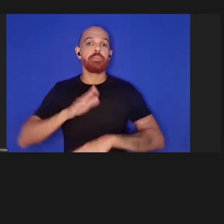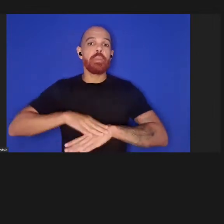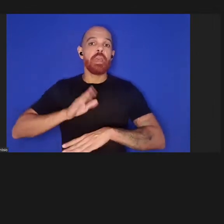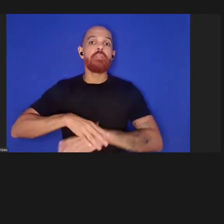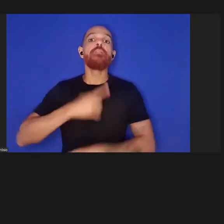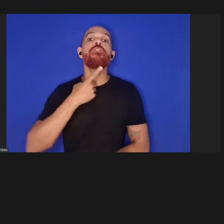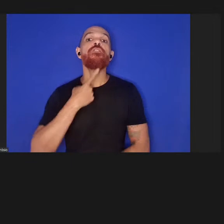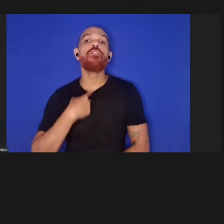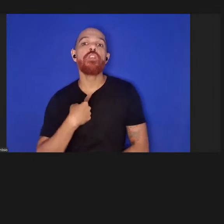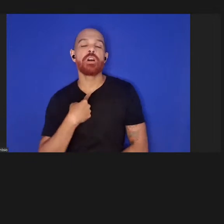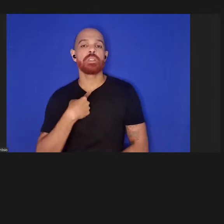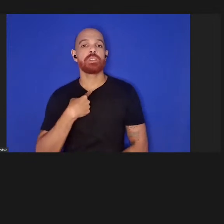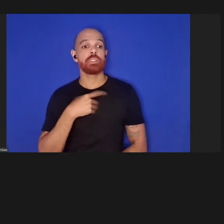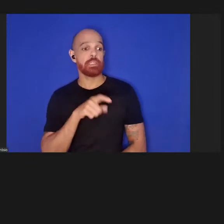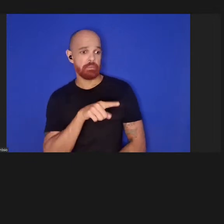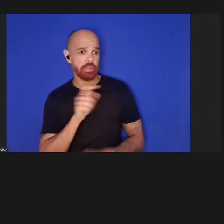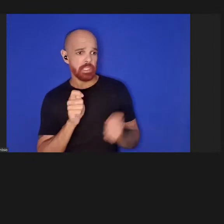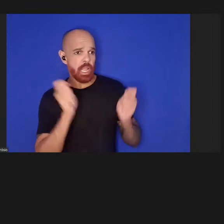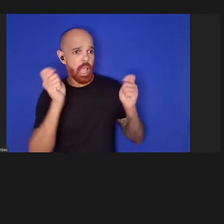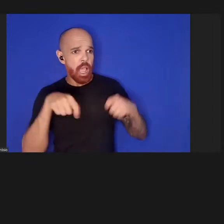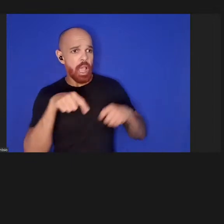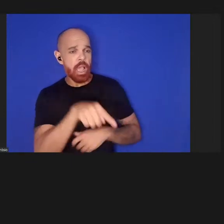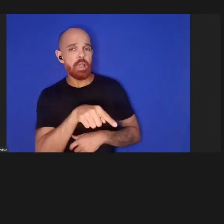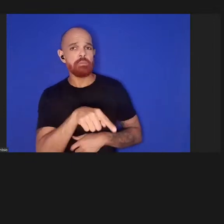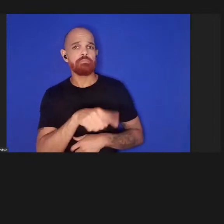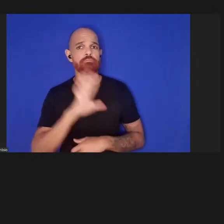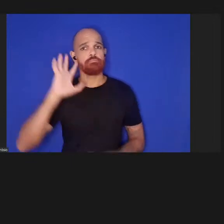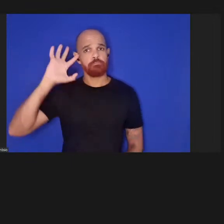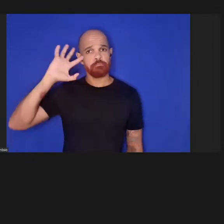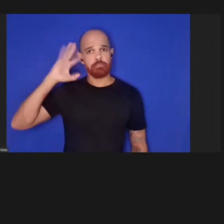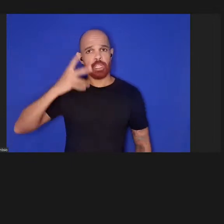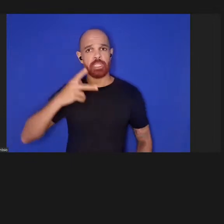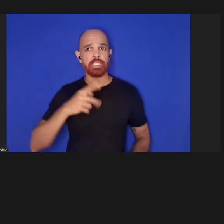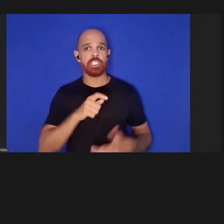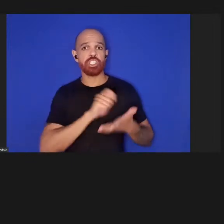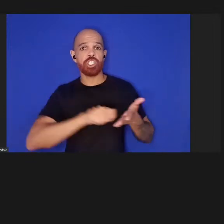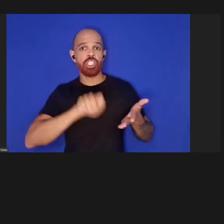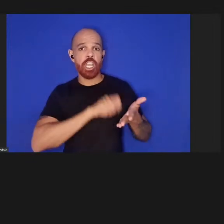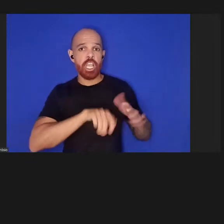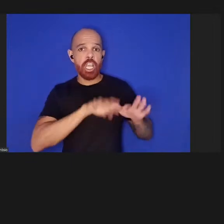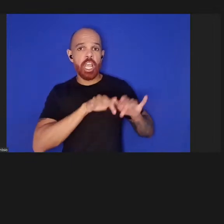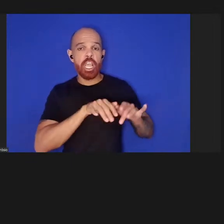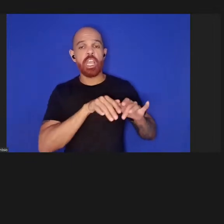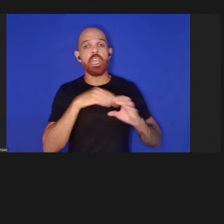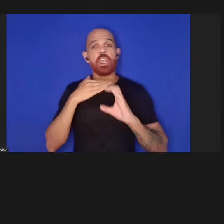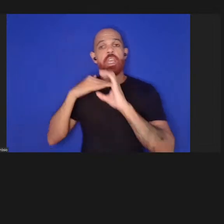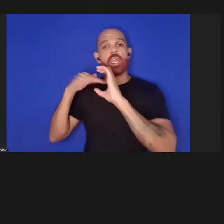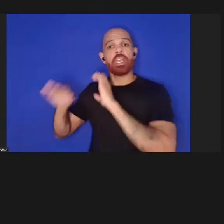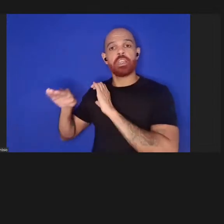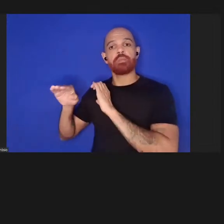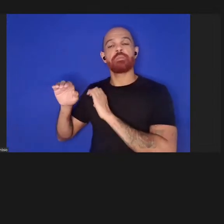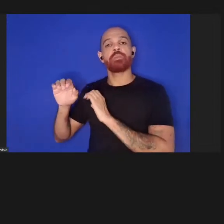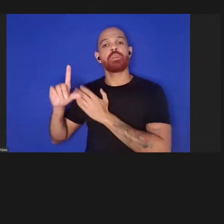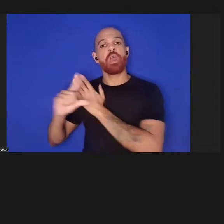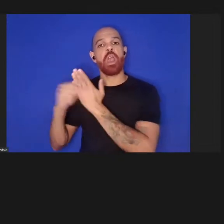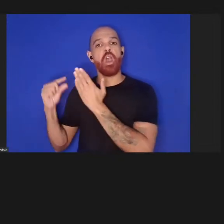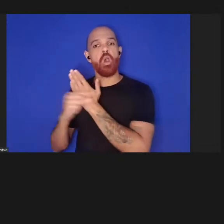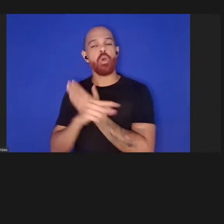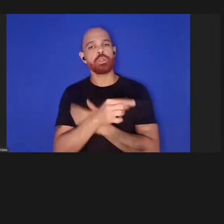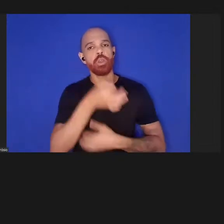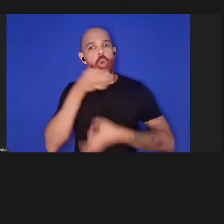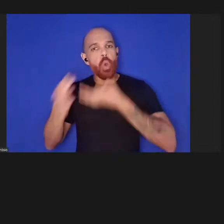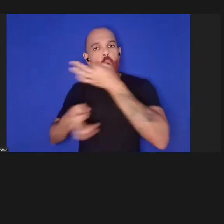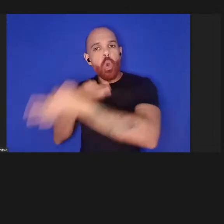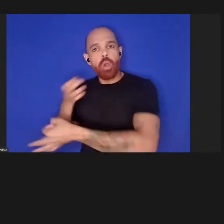pessoa que tenha competência e que decida escrever para o autor e fazer seus comentários, pode fazer.